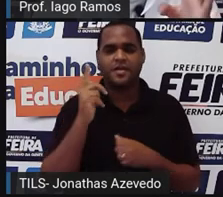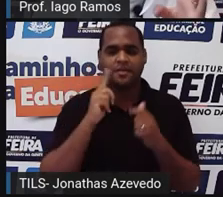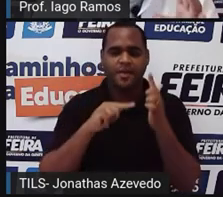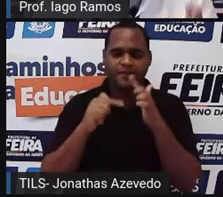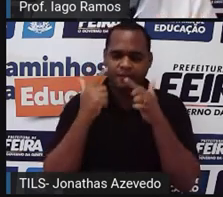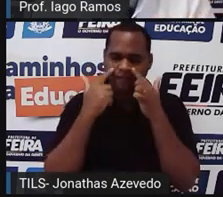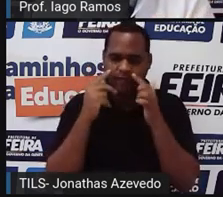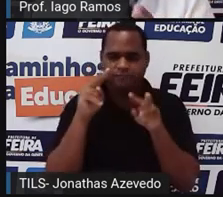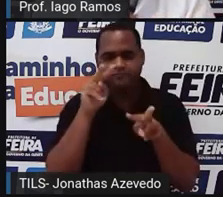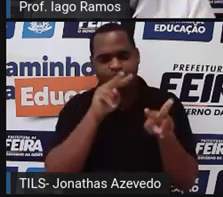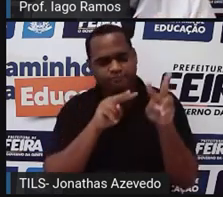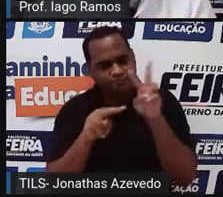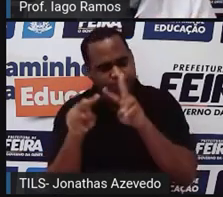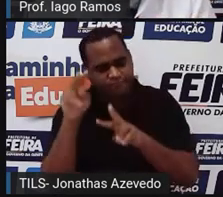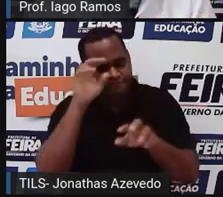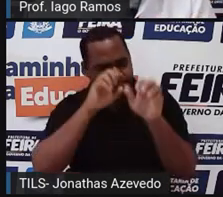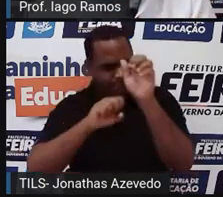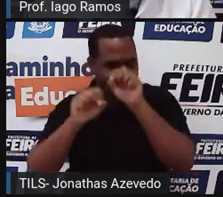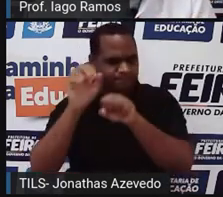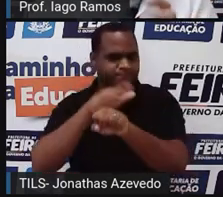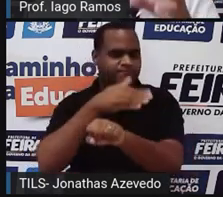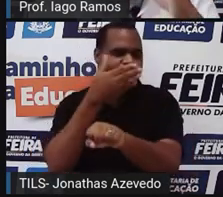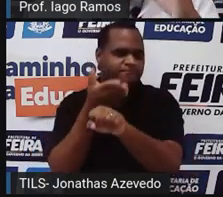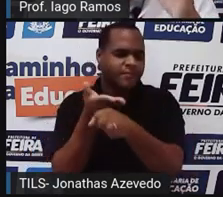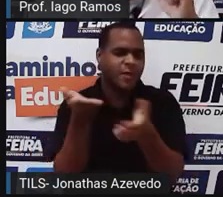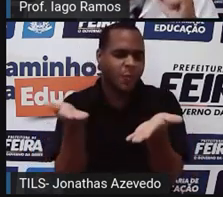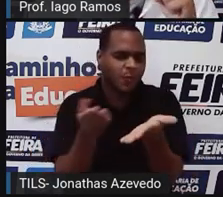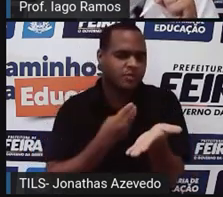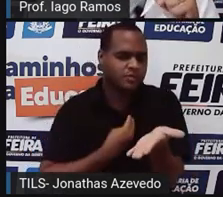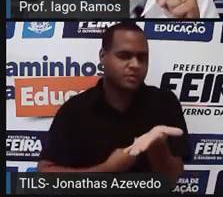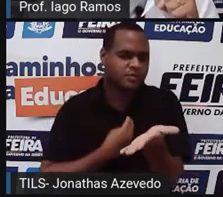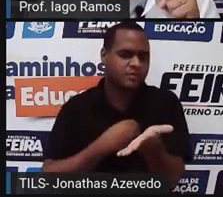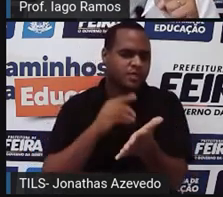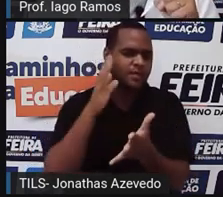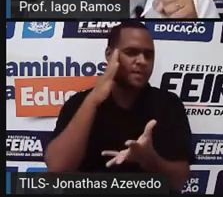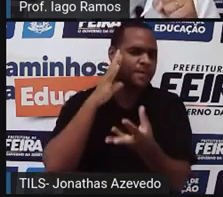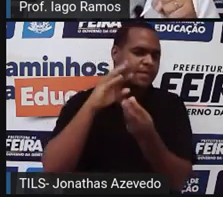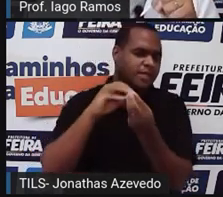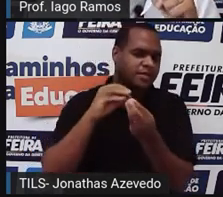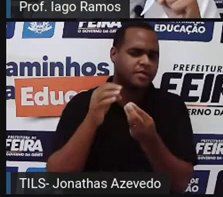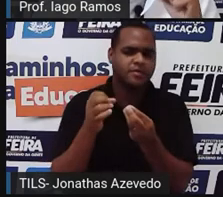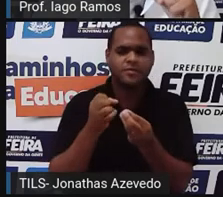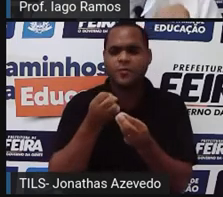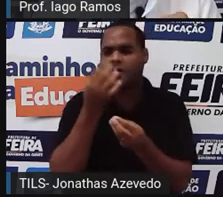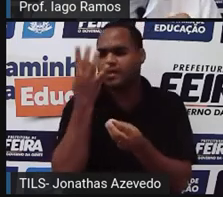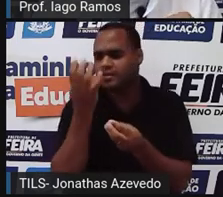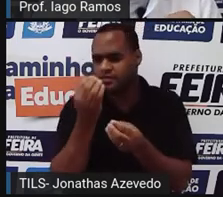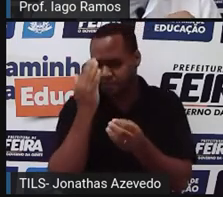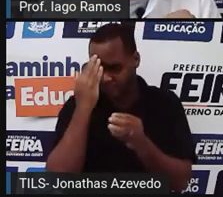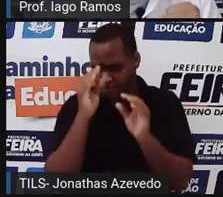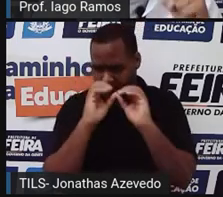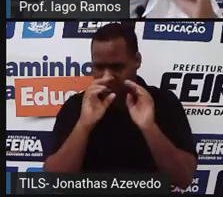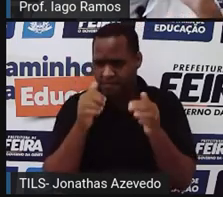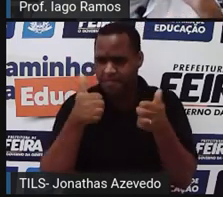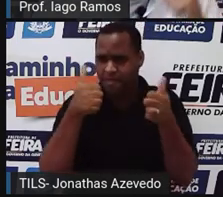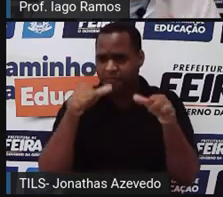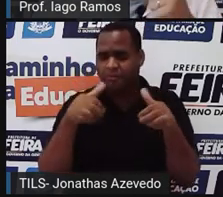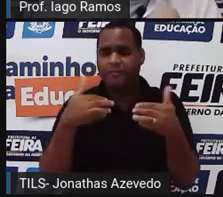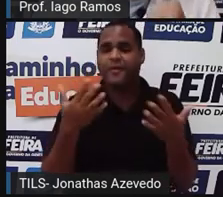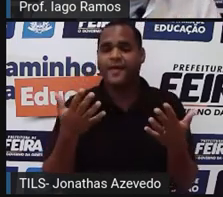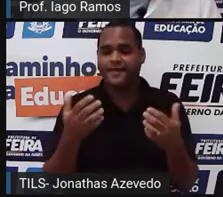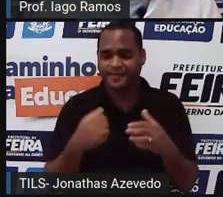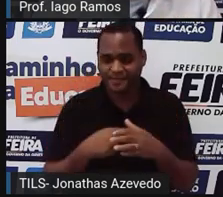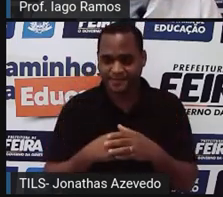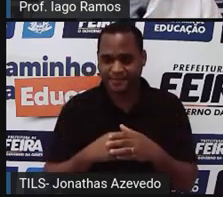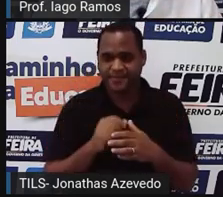vendo até aqui, até esse momento, o quanto foi que você conseguiu entender. Para você dar uma